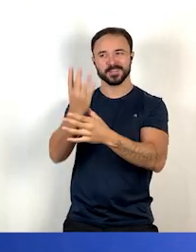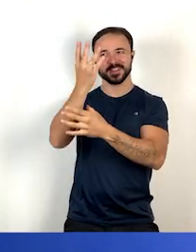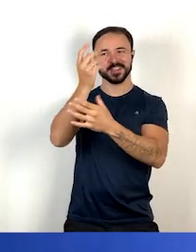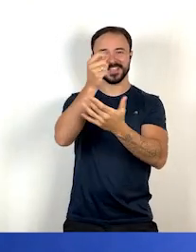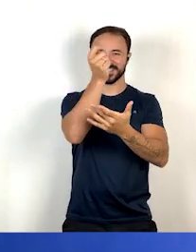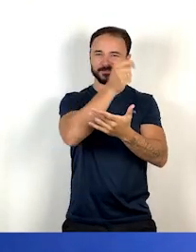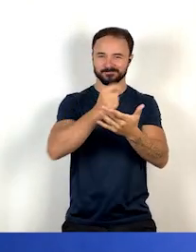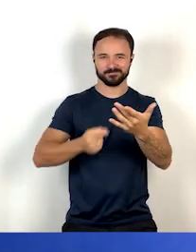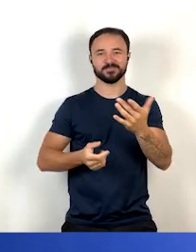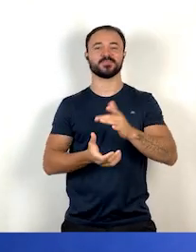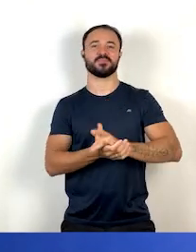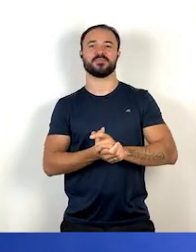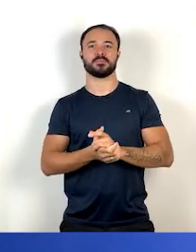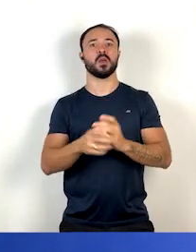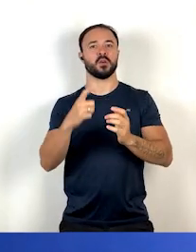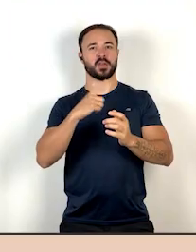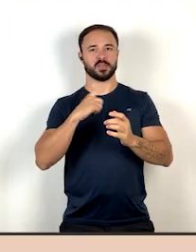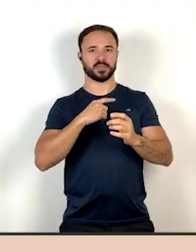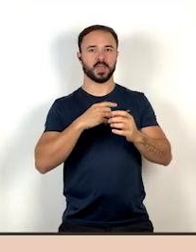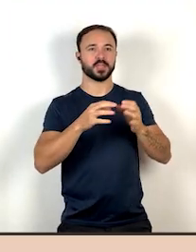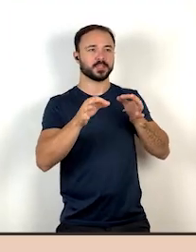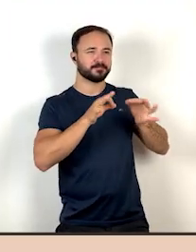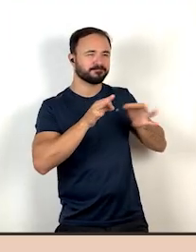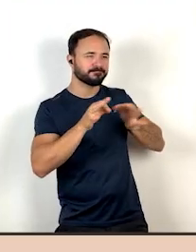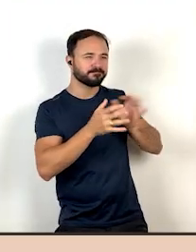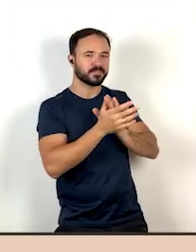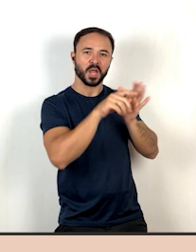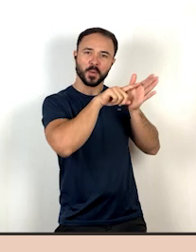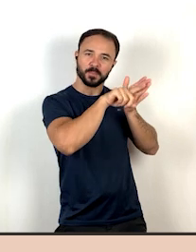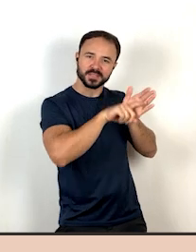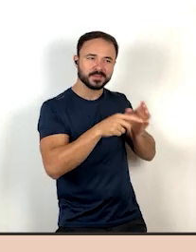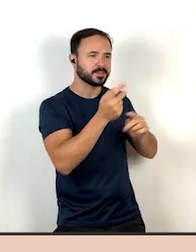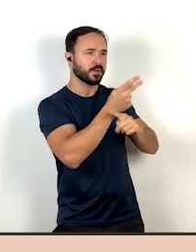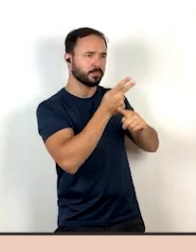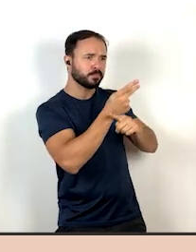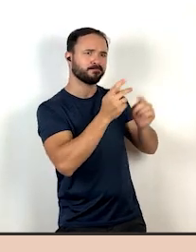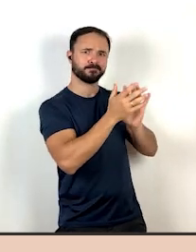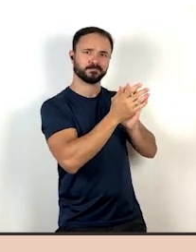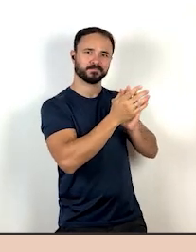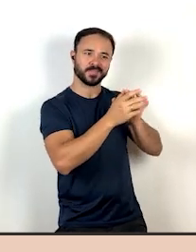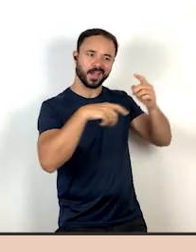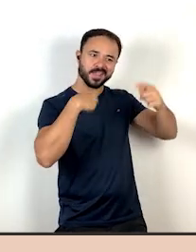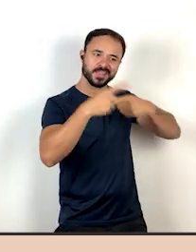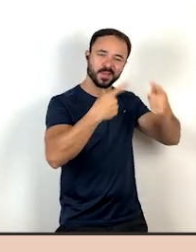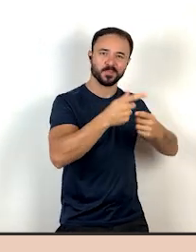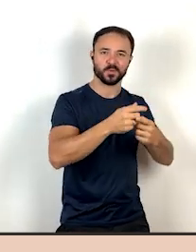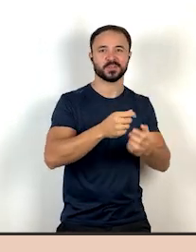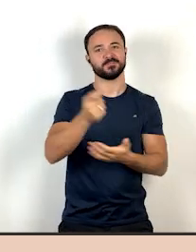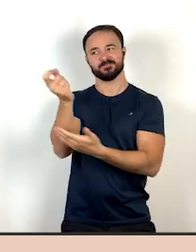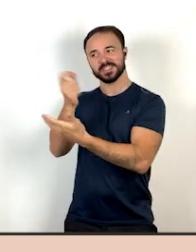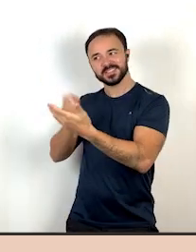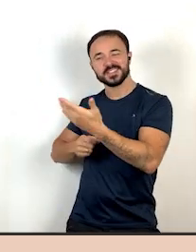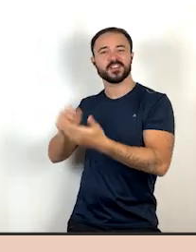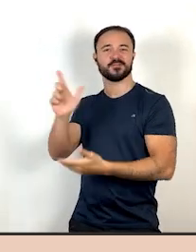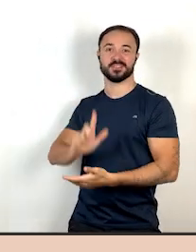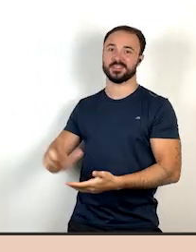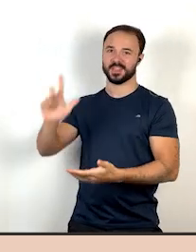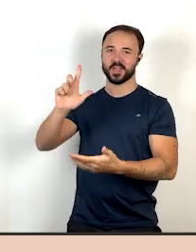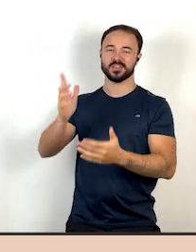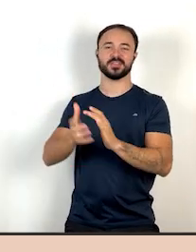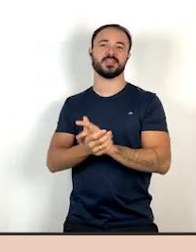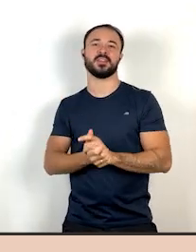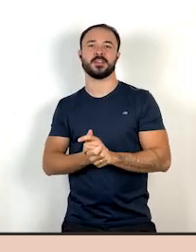criação. Então ela tem um processo que parte muito da pesquisa e depois para a criação literária.